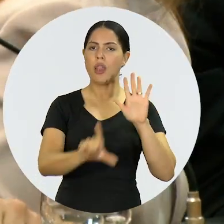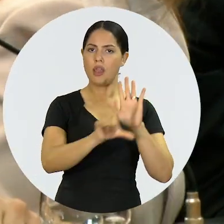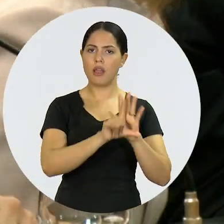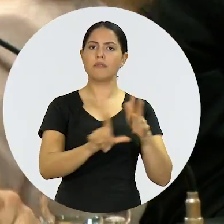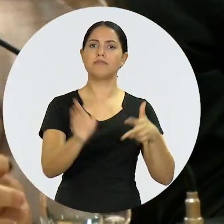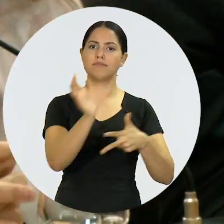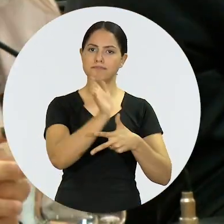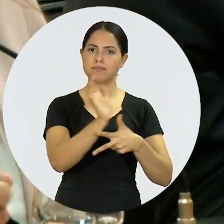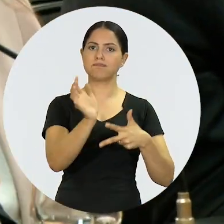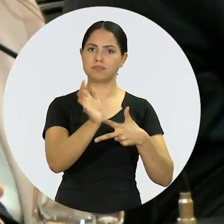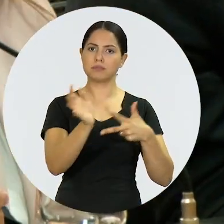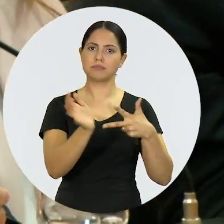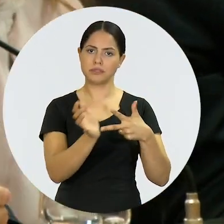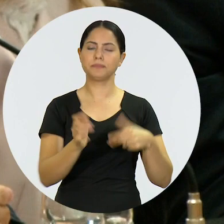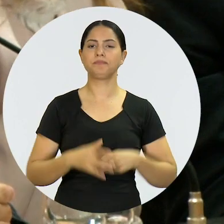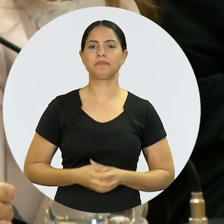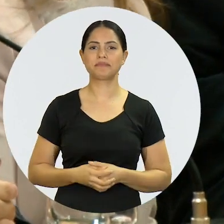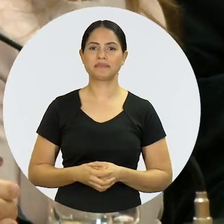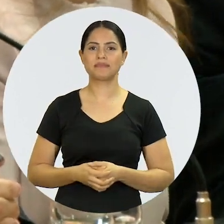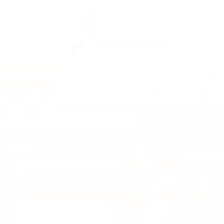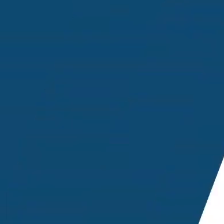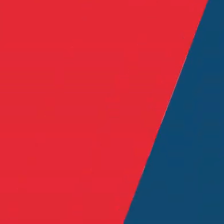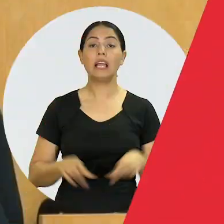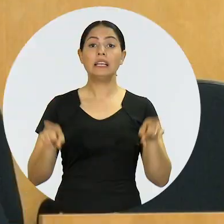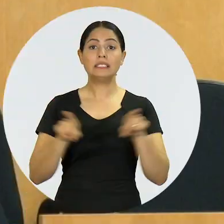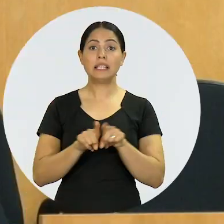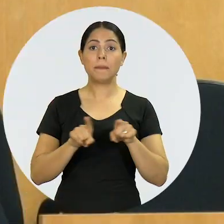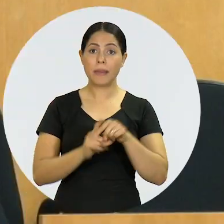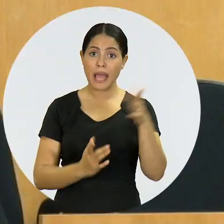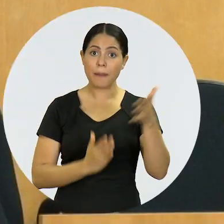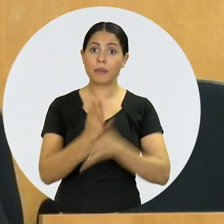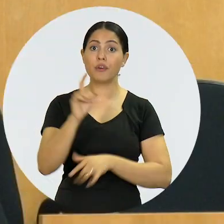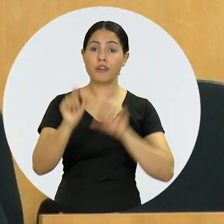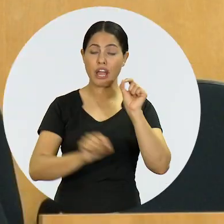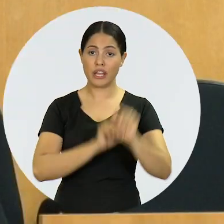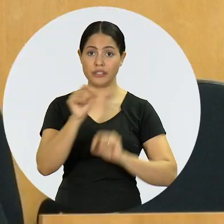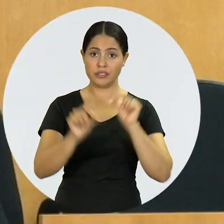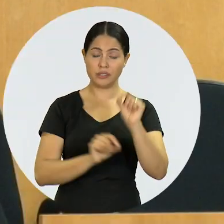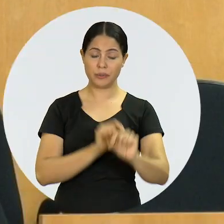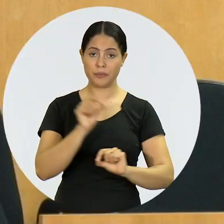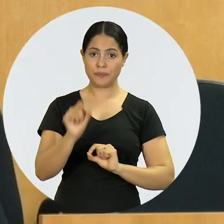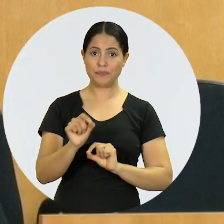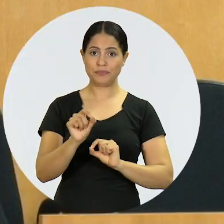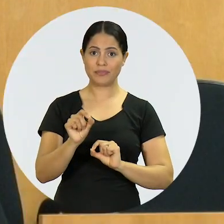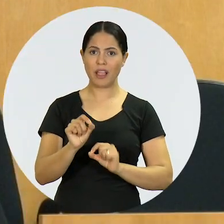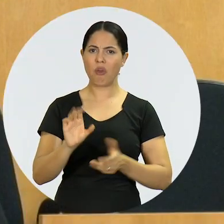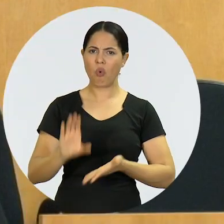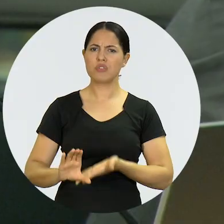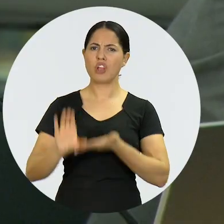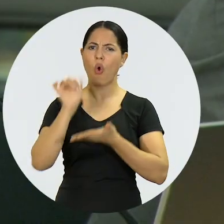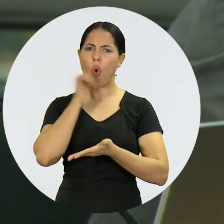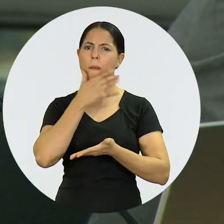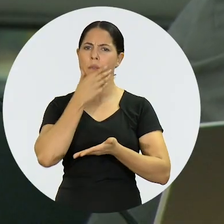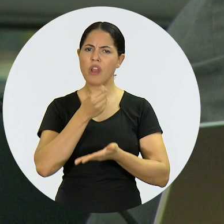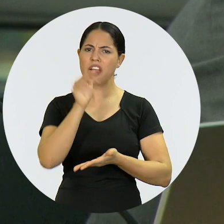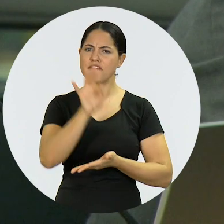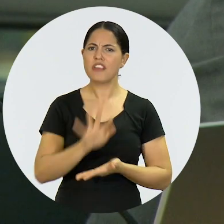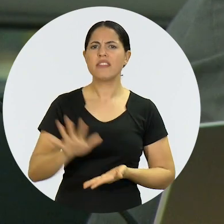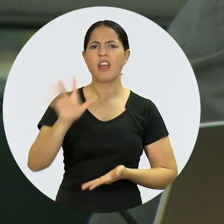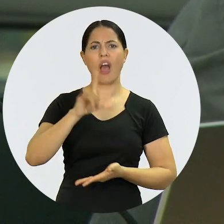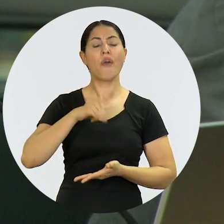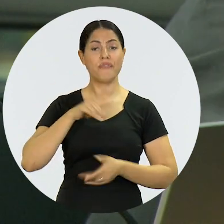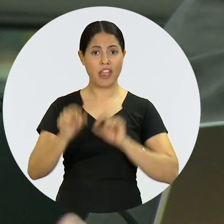Judiciário Legislativo e Executivo. Também foi aprovada pelos conselheiros e conselheiras federais